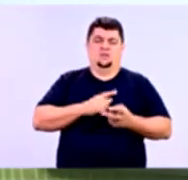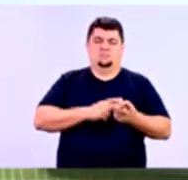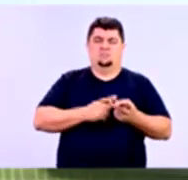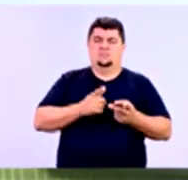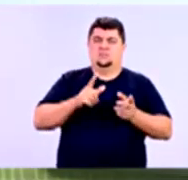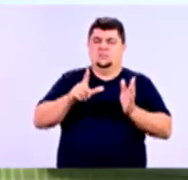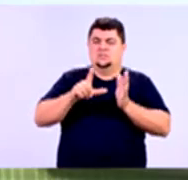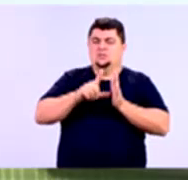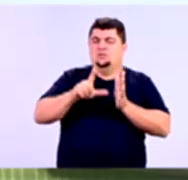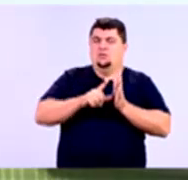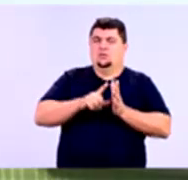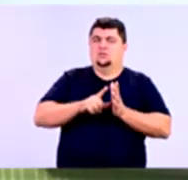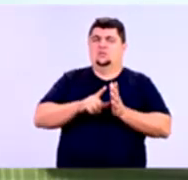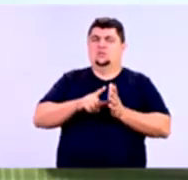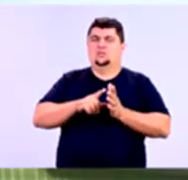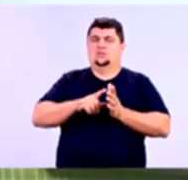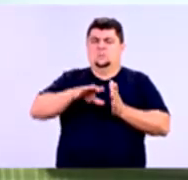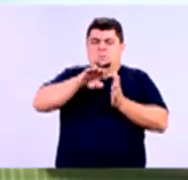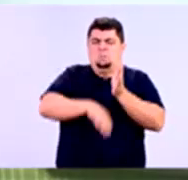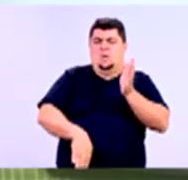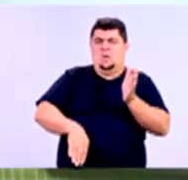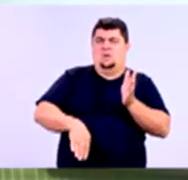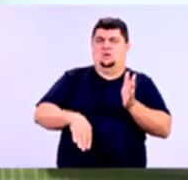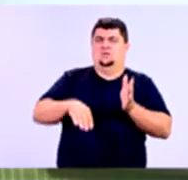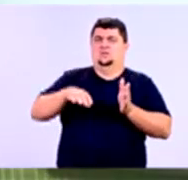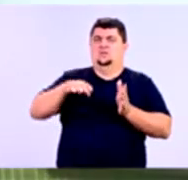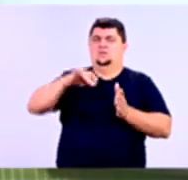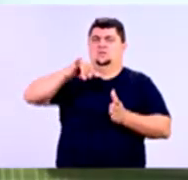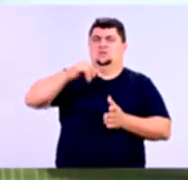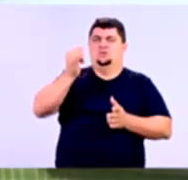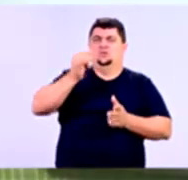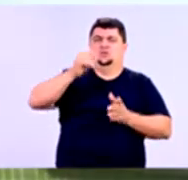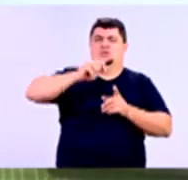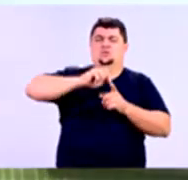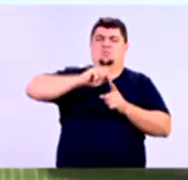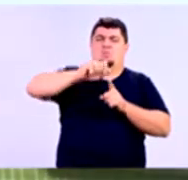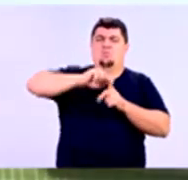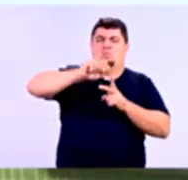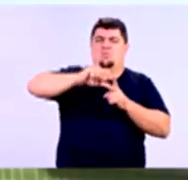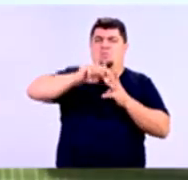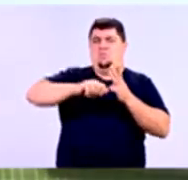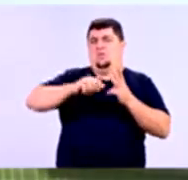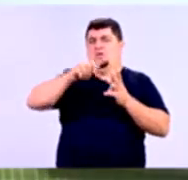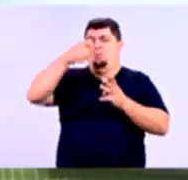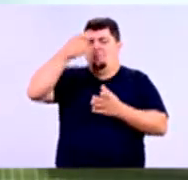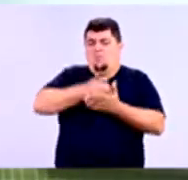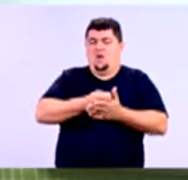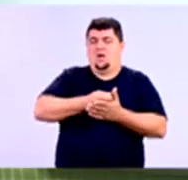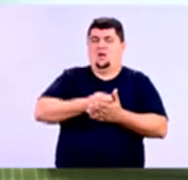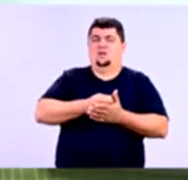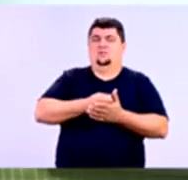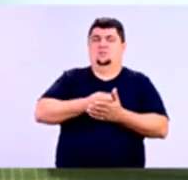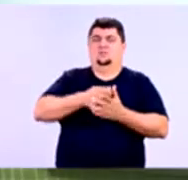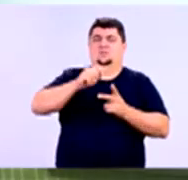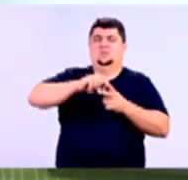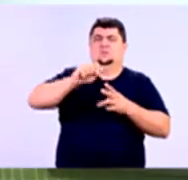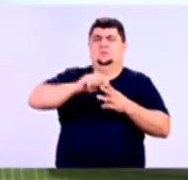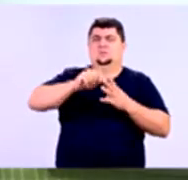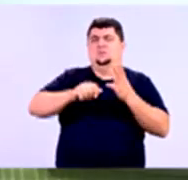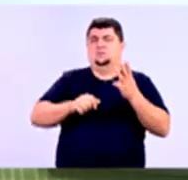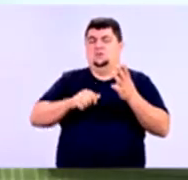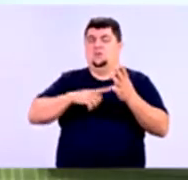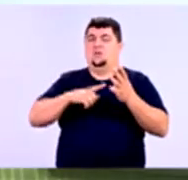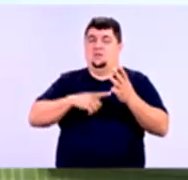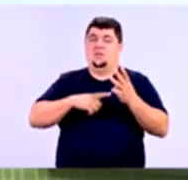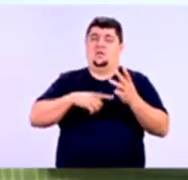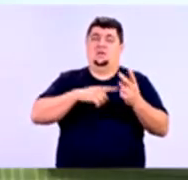lojas estão dando, por exemplo, 30, 60, 90 juros em dias sem juros para comprar. Normalmente, quando as lojas estão dando muito prazo assim, esse